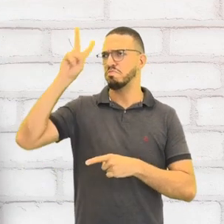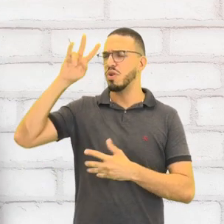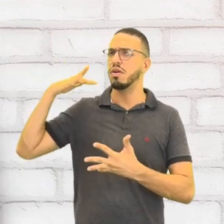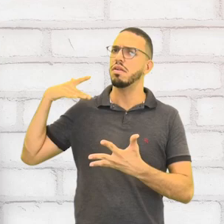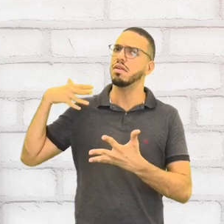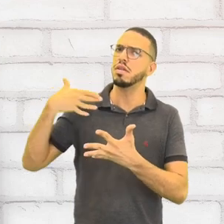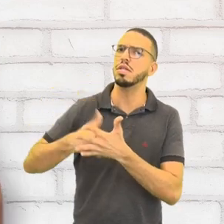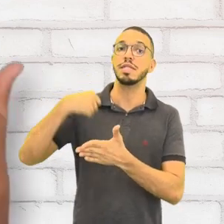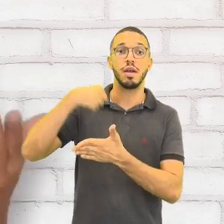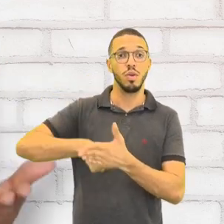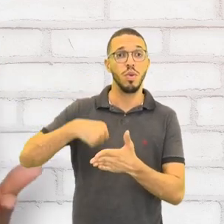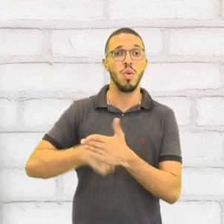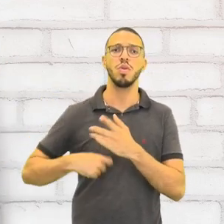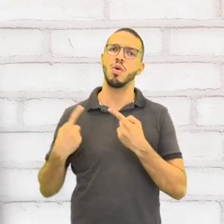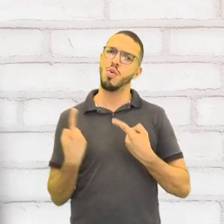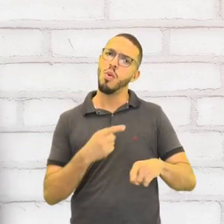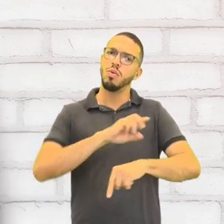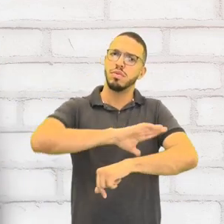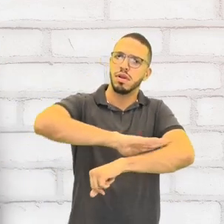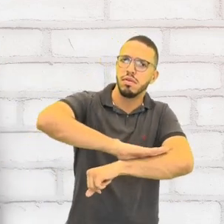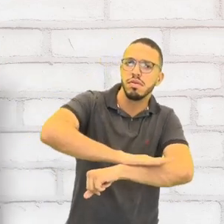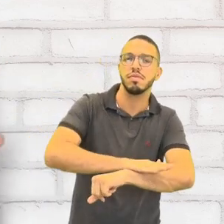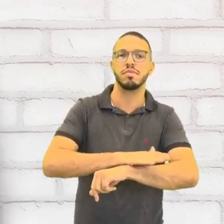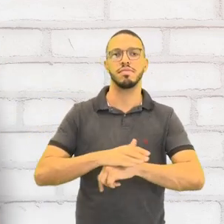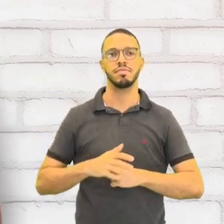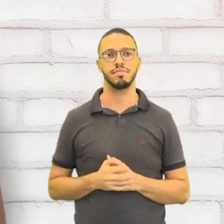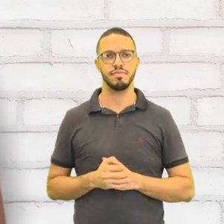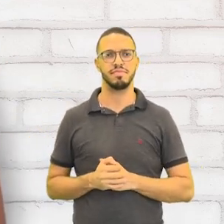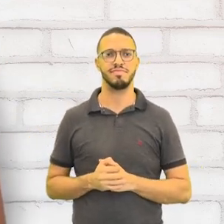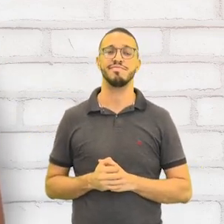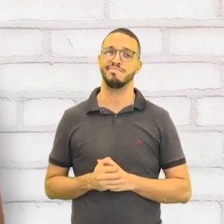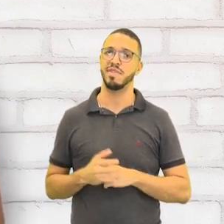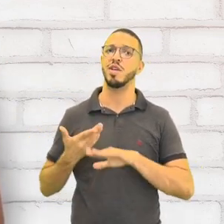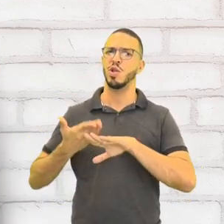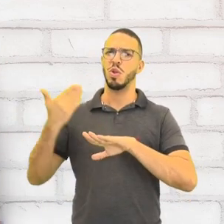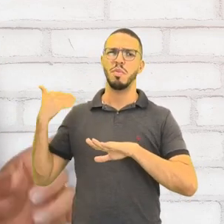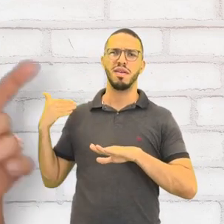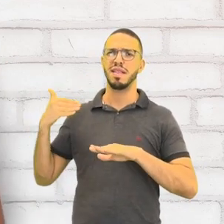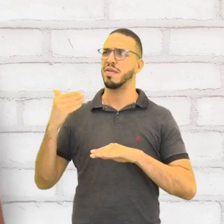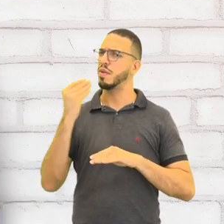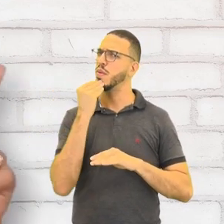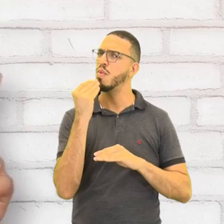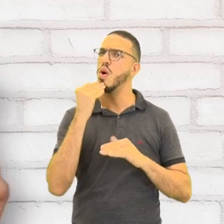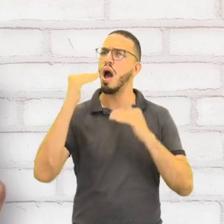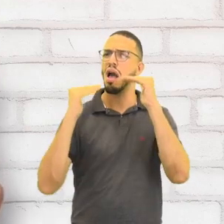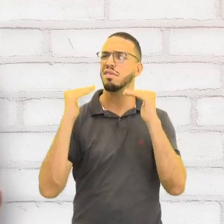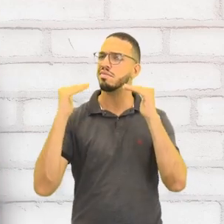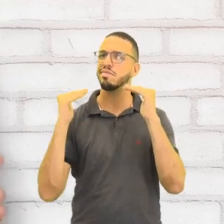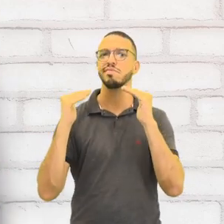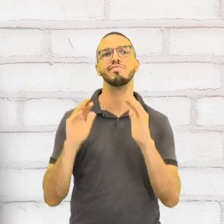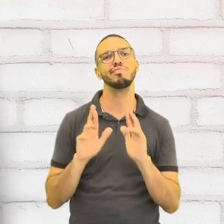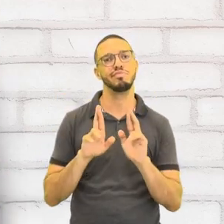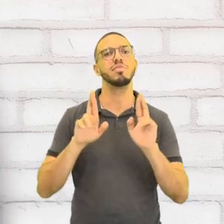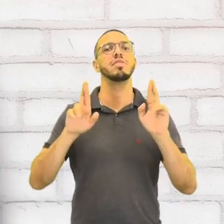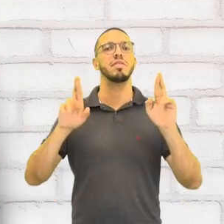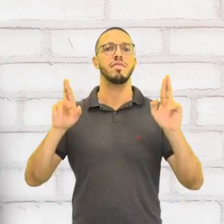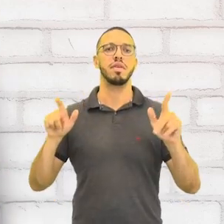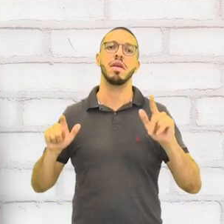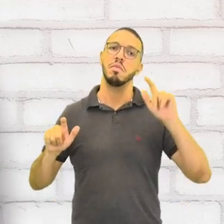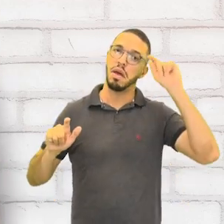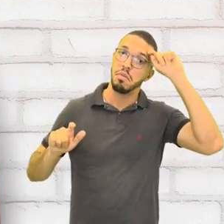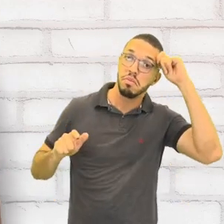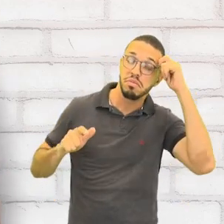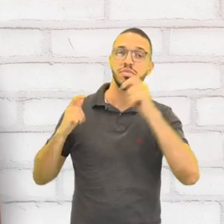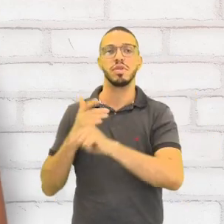um momento de conquista histórica da luta contra o racismo estrutural, que não oportuniza as mesmas